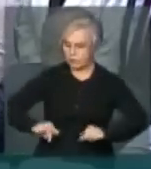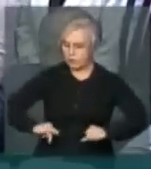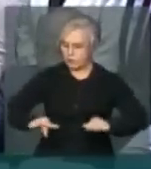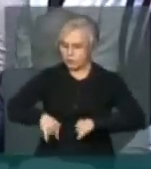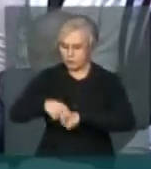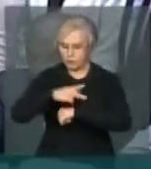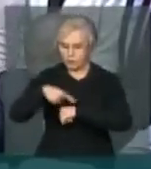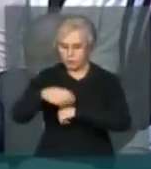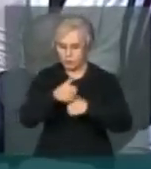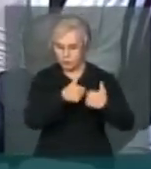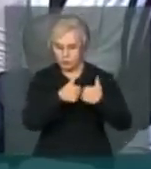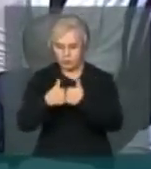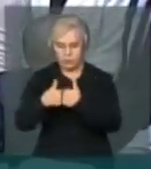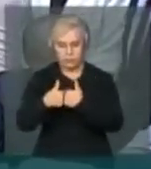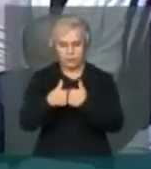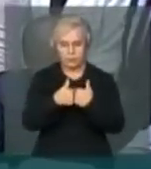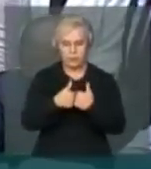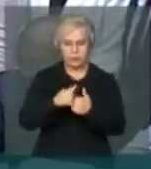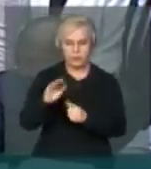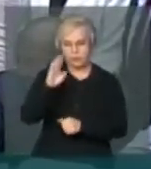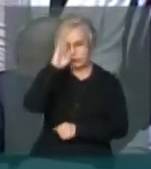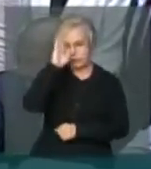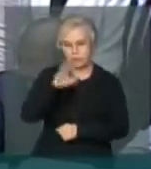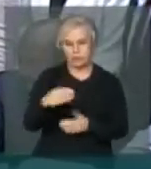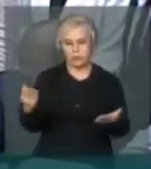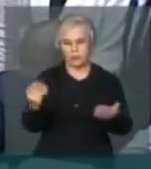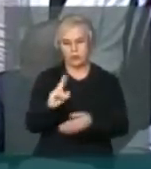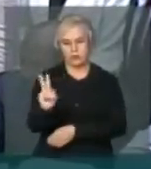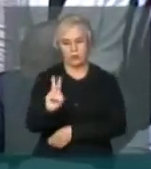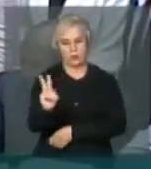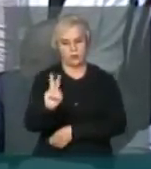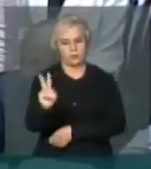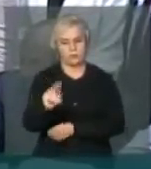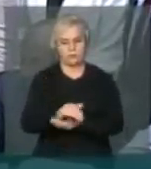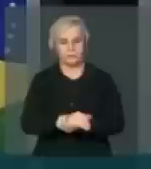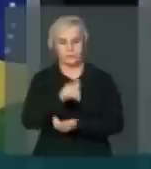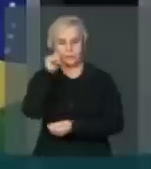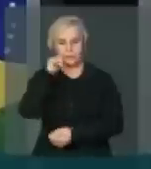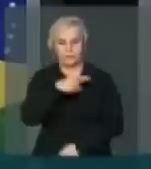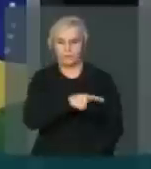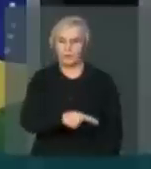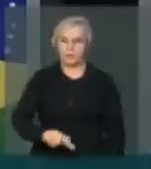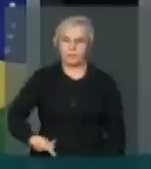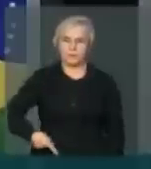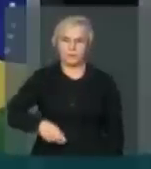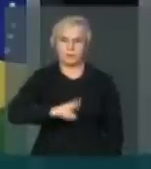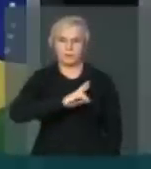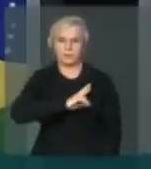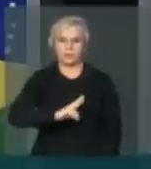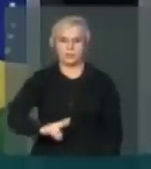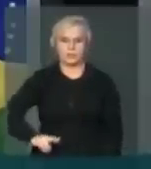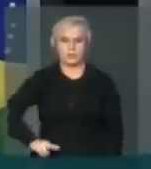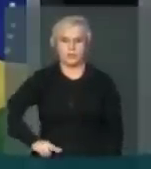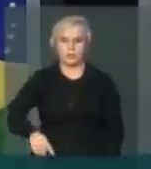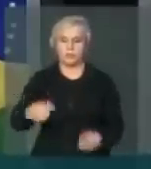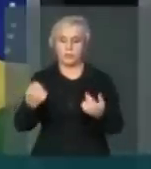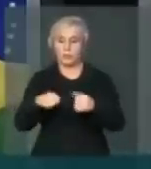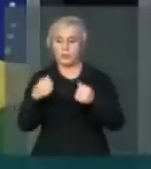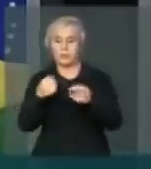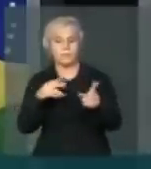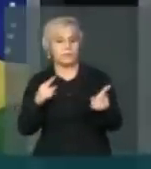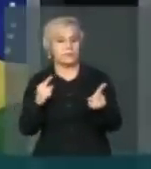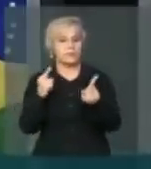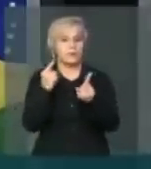irmãos E de modo especial A Venezuela A Presidente da República Que precisa encontrar